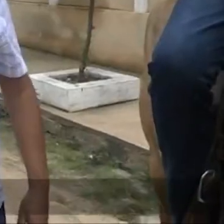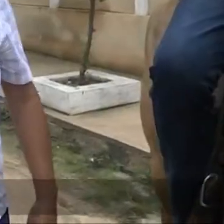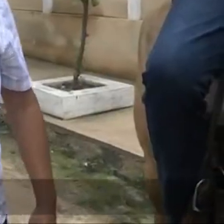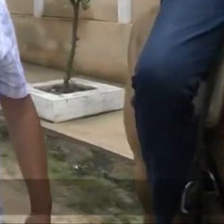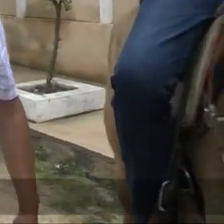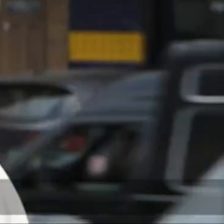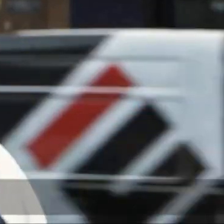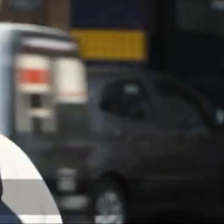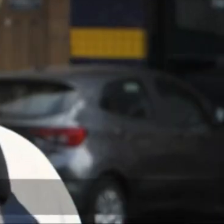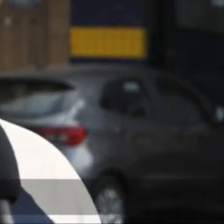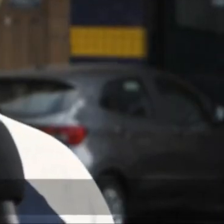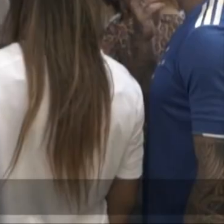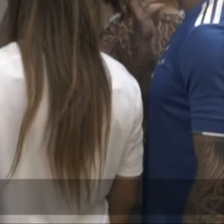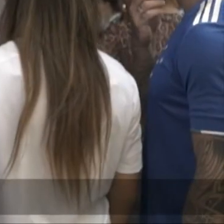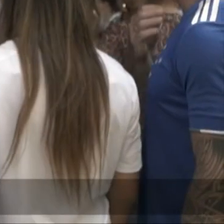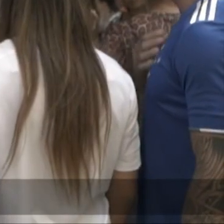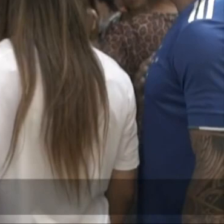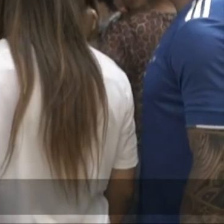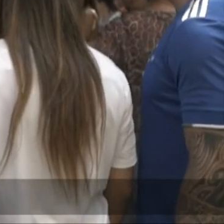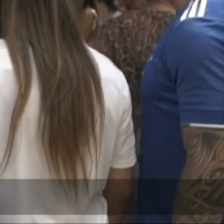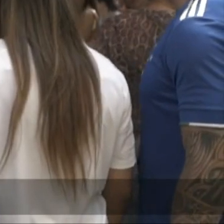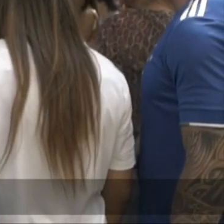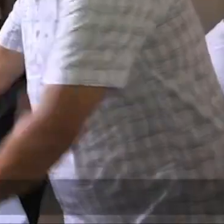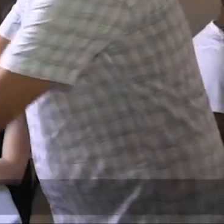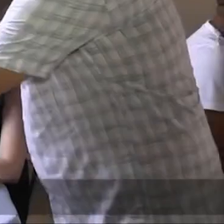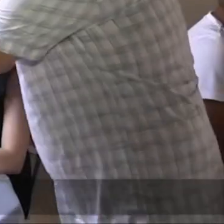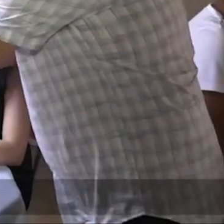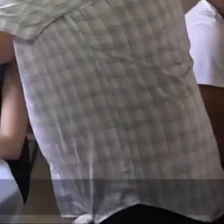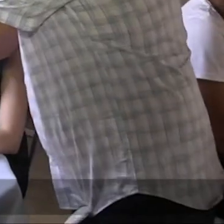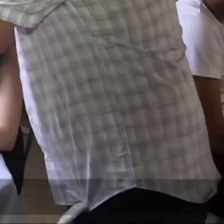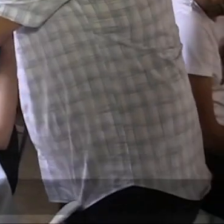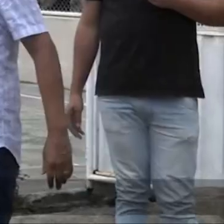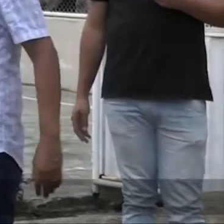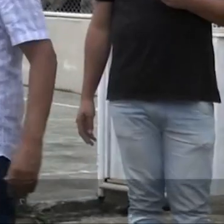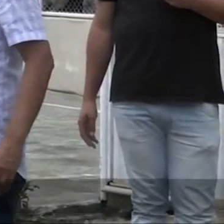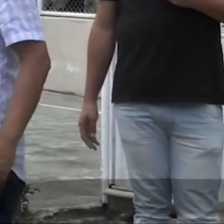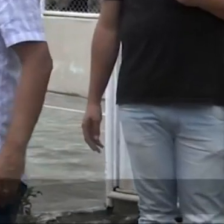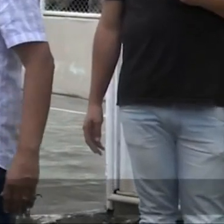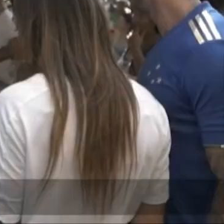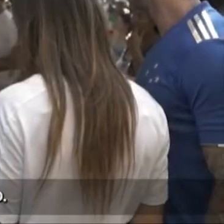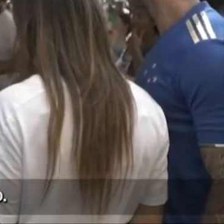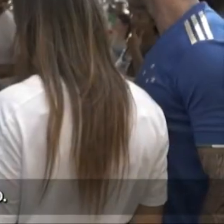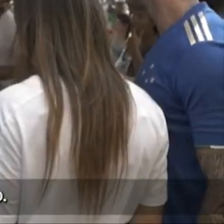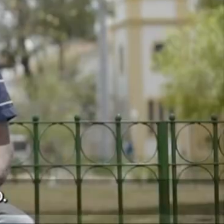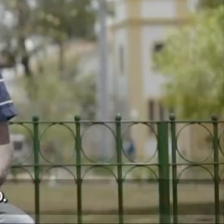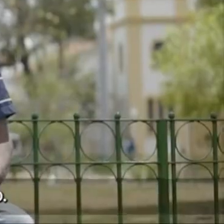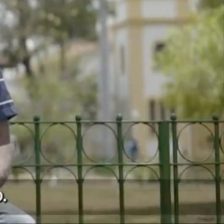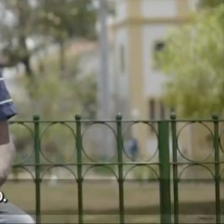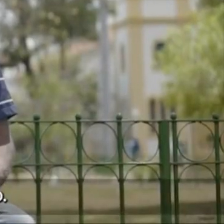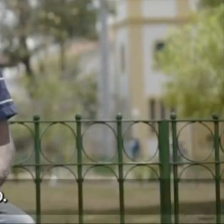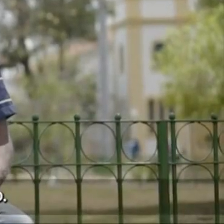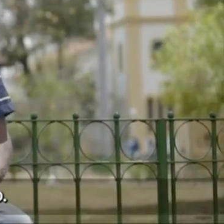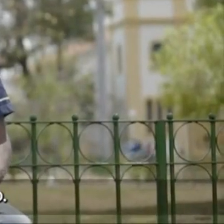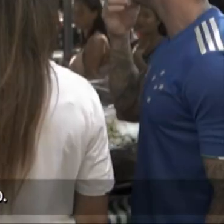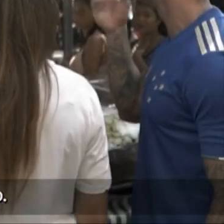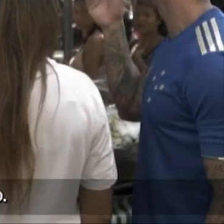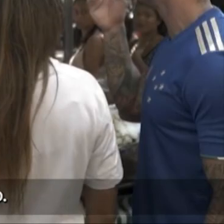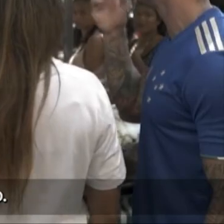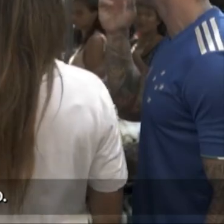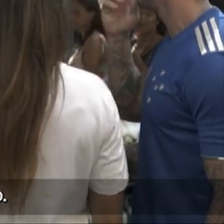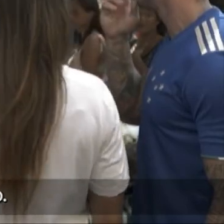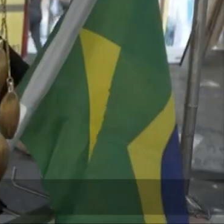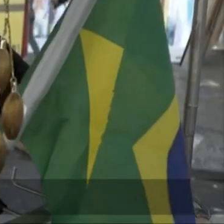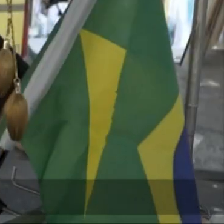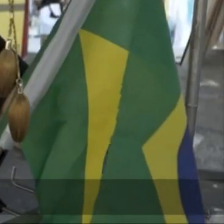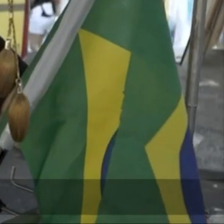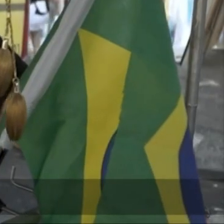voltou para governador, agora vou votar nele também. Acho que seria um bom governador. É um cara que sabe muito da situação de Minas Gerais por